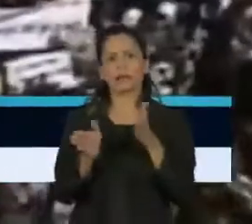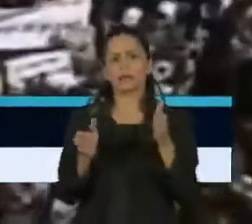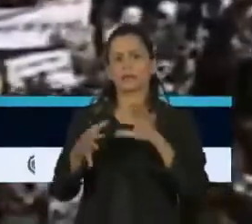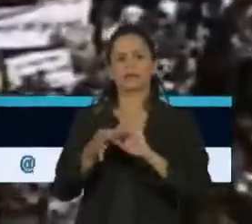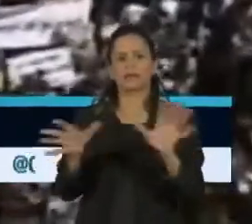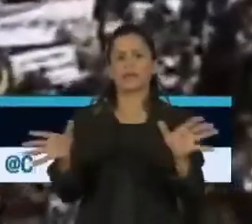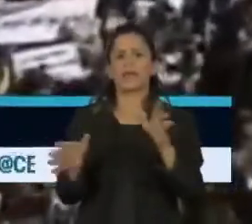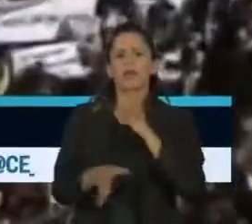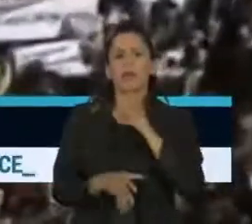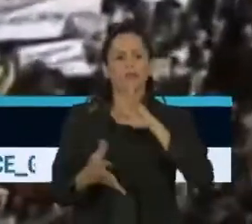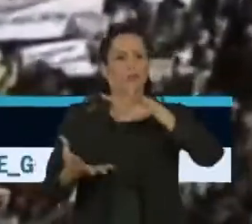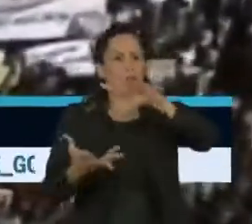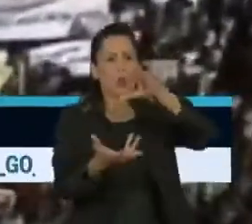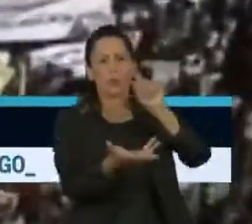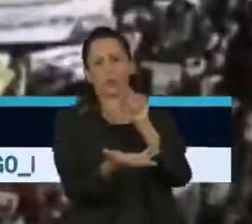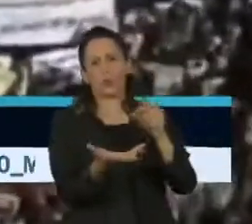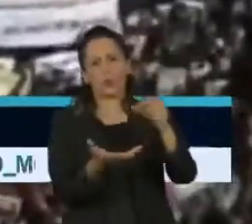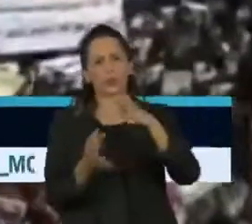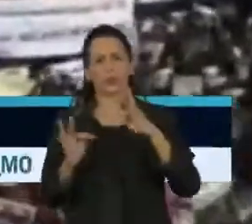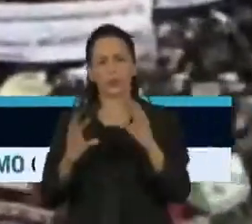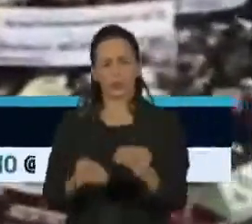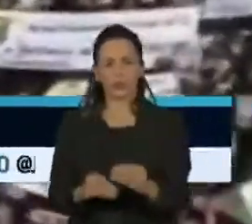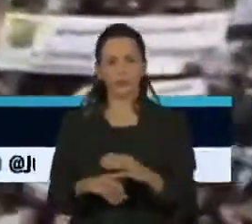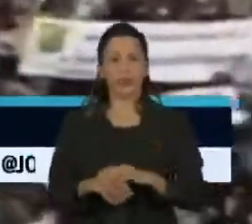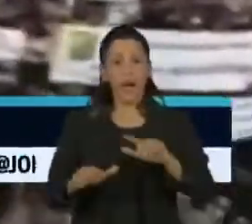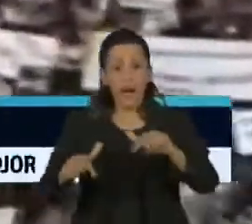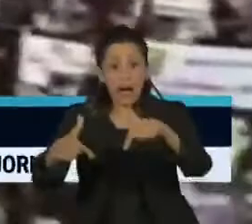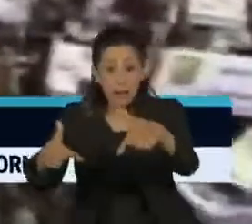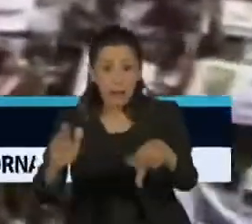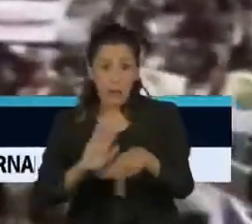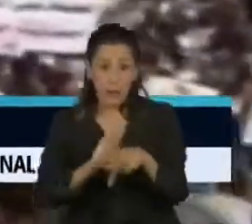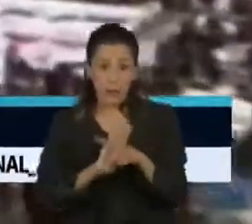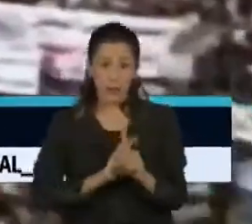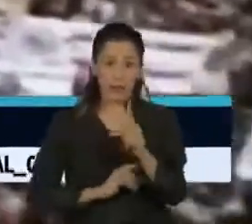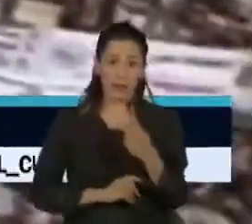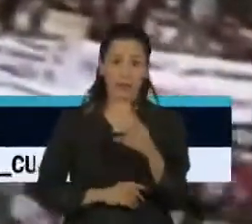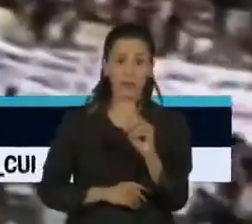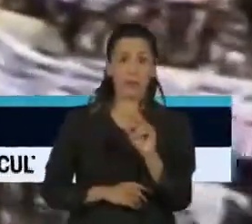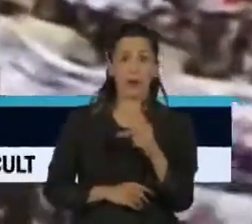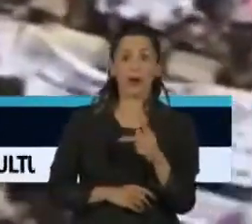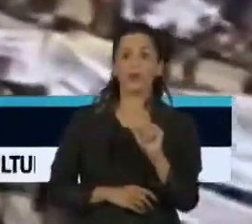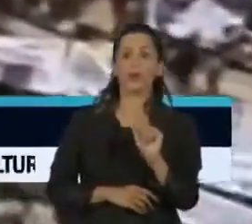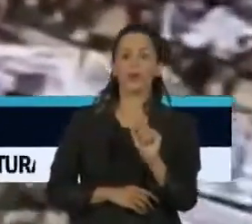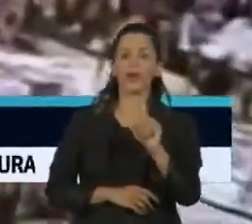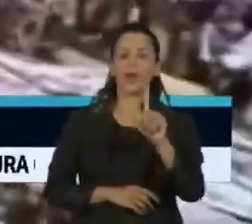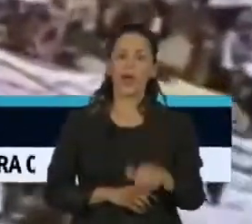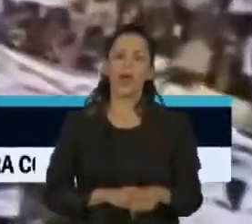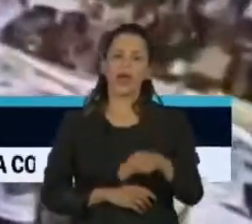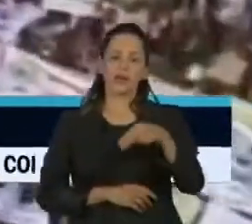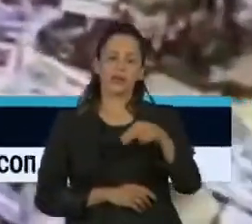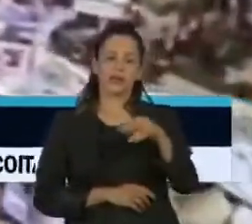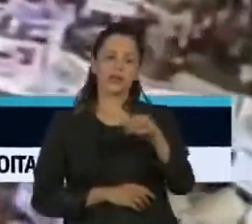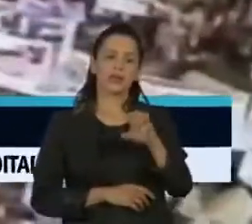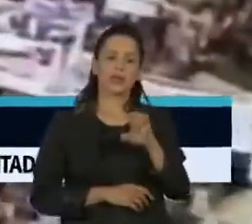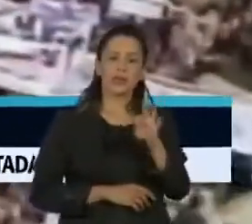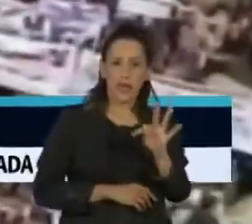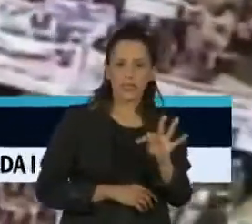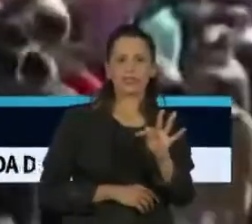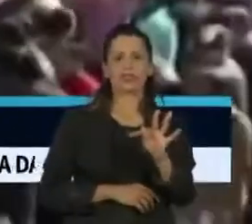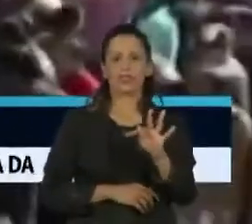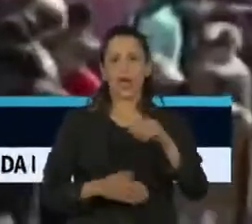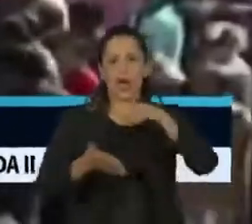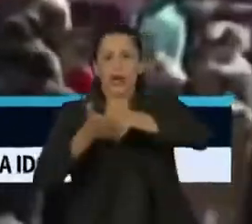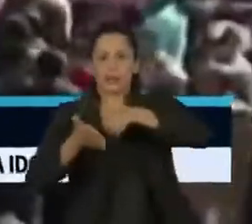A ação criada pela comunidade K-poper é chamada de Net Ativismo, movimento que ganhou notoriedade em